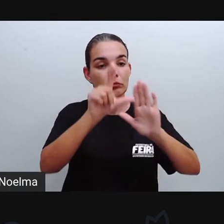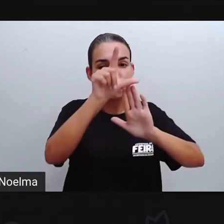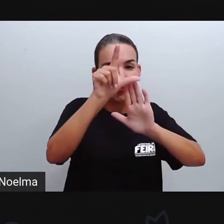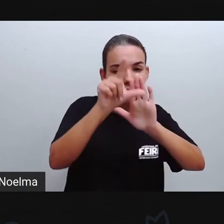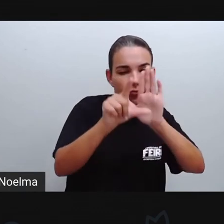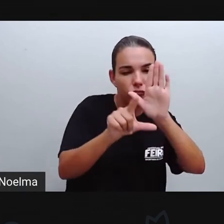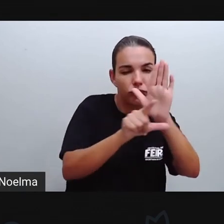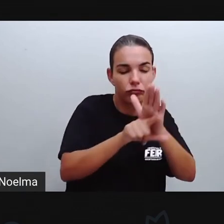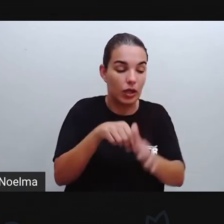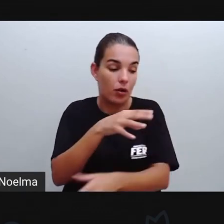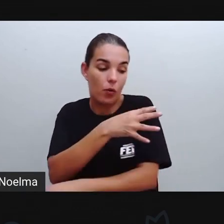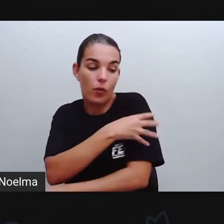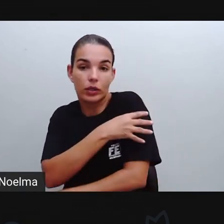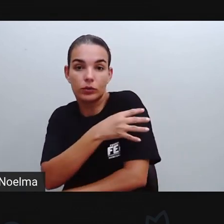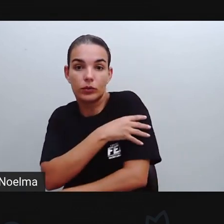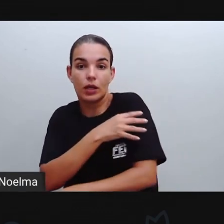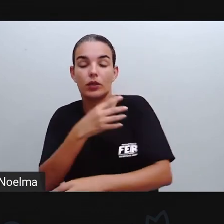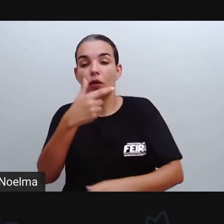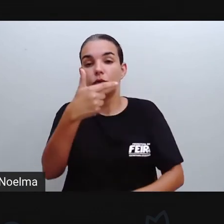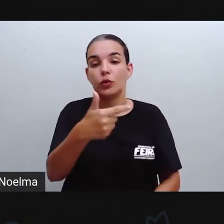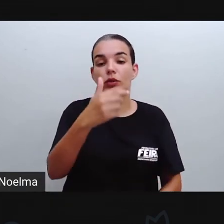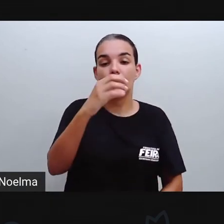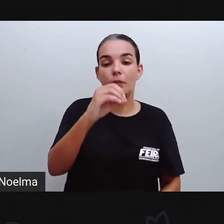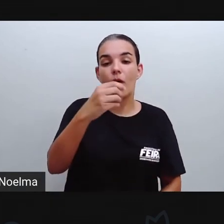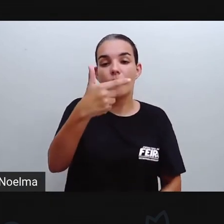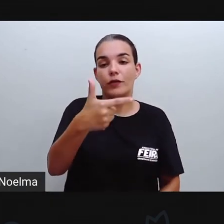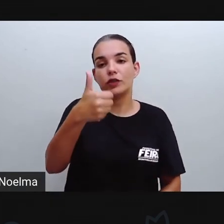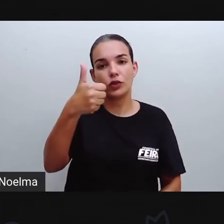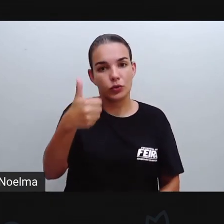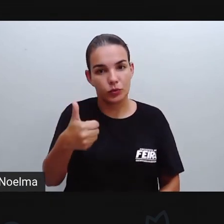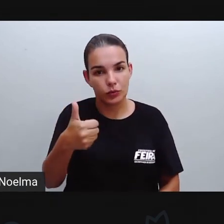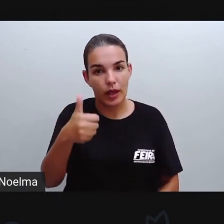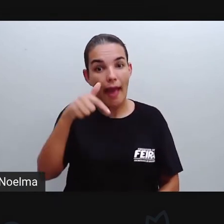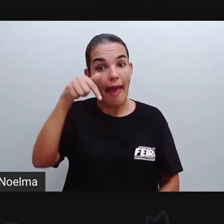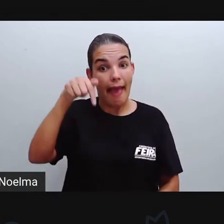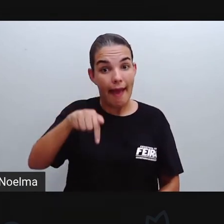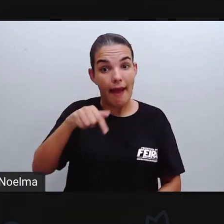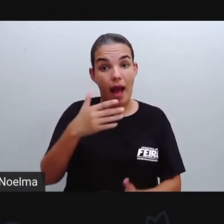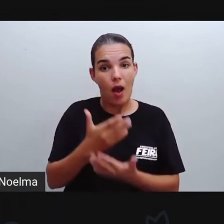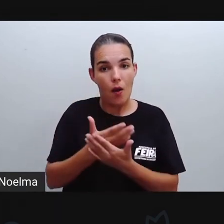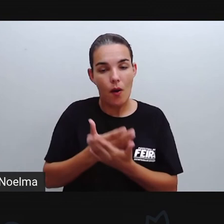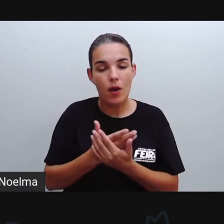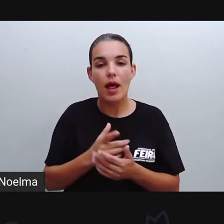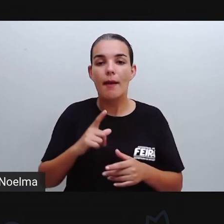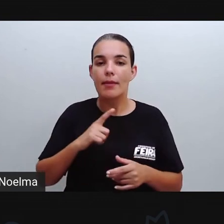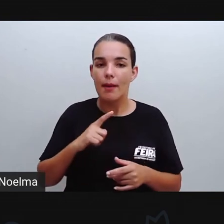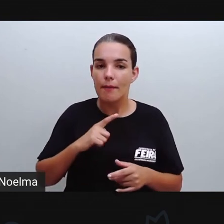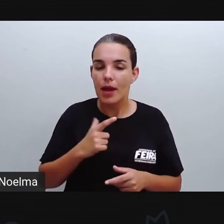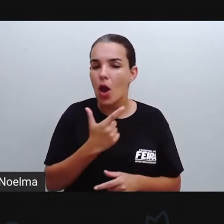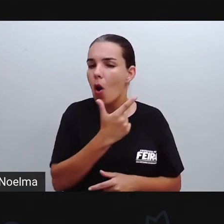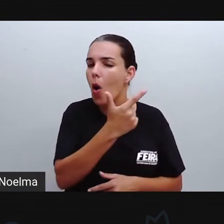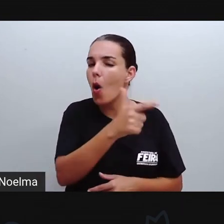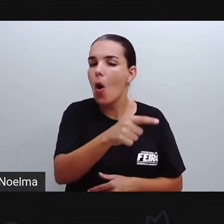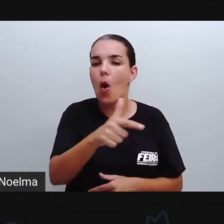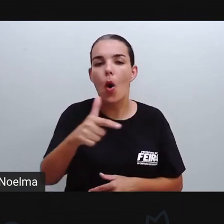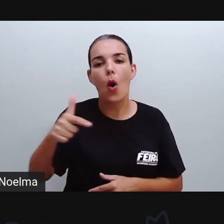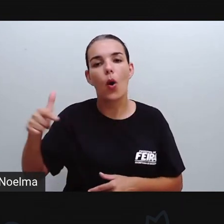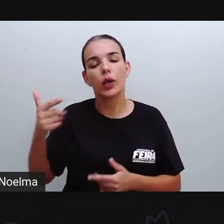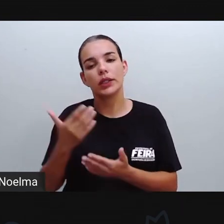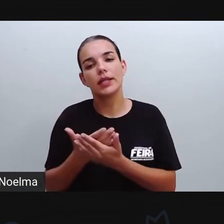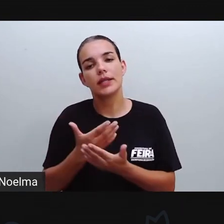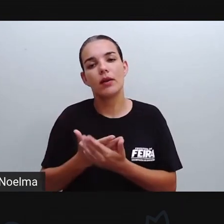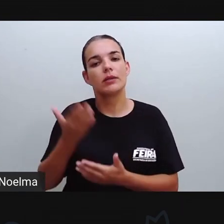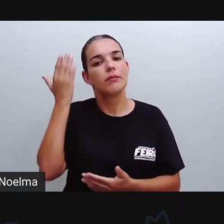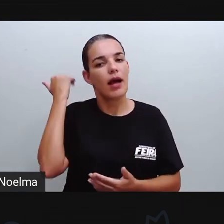2021. Estão lá não somente essa aula, né? E a próxima aula que a gente vai ter também hoje ainda, mas